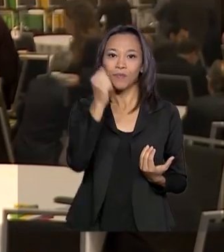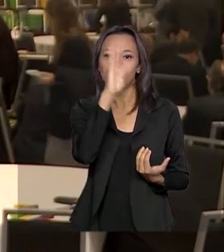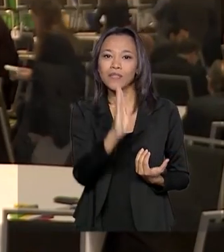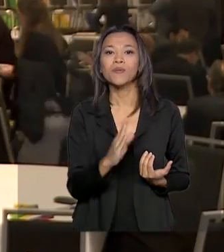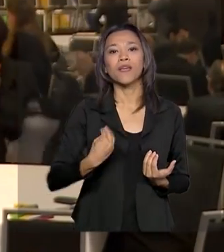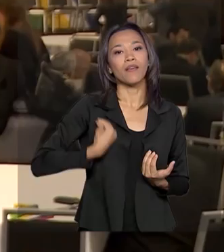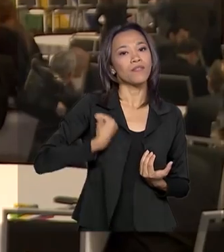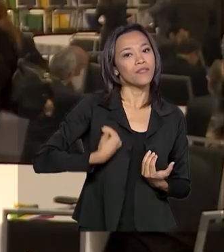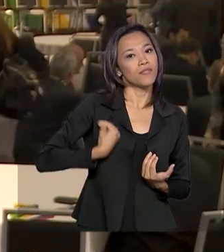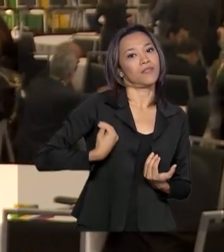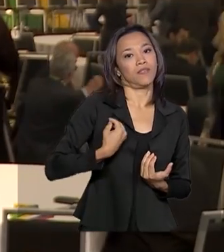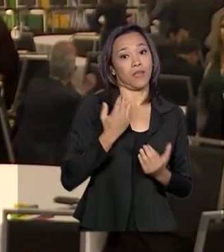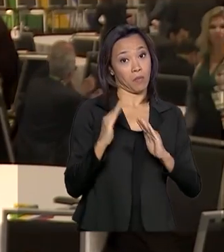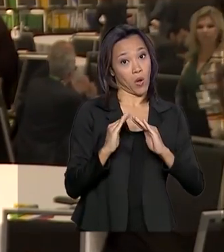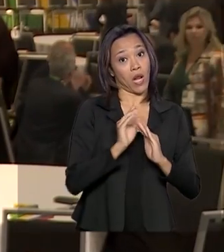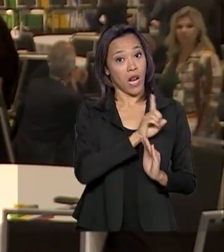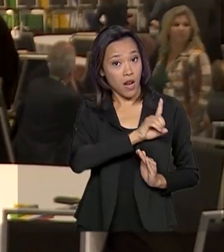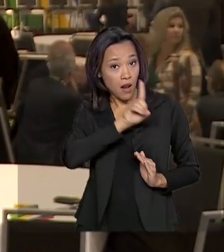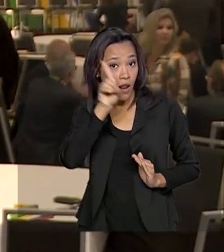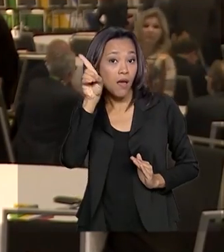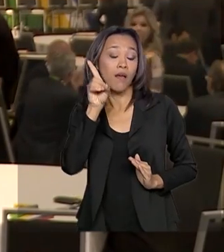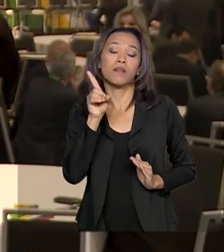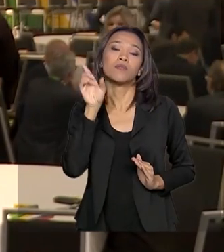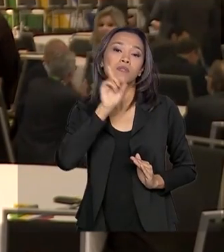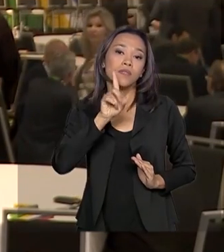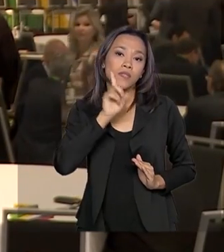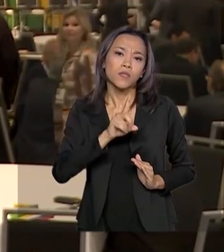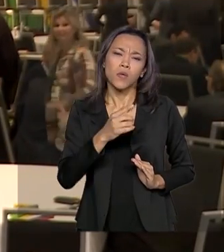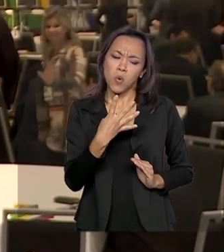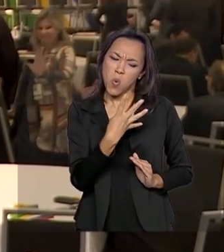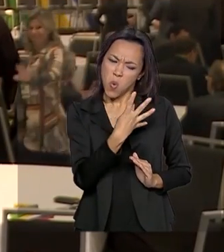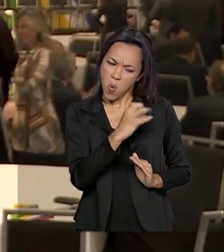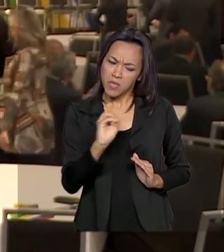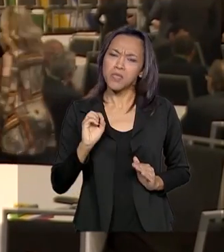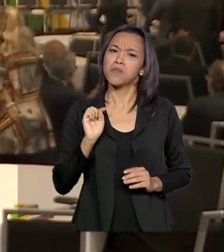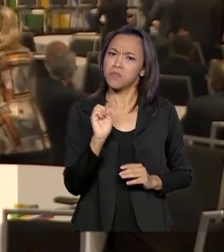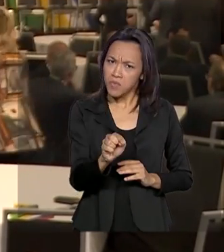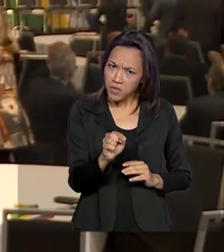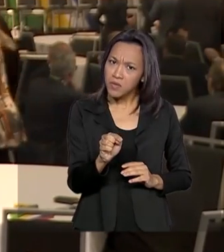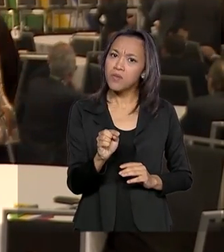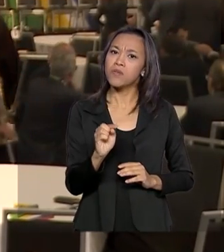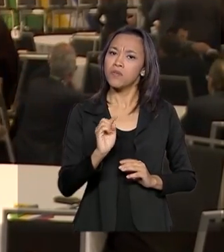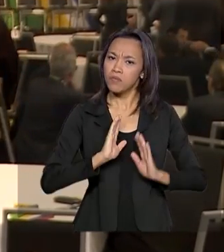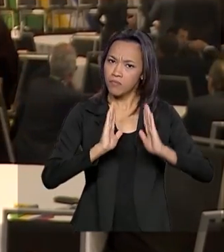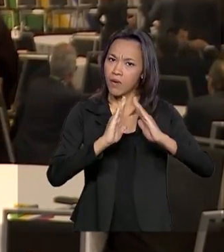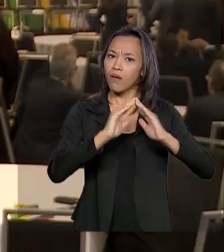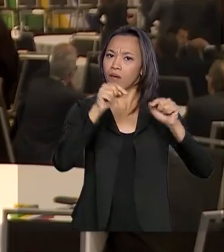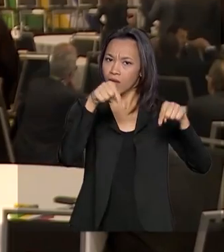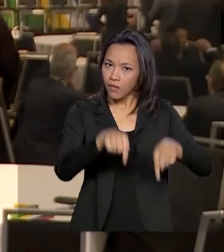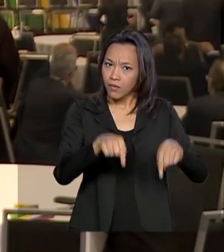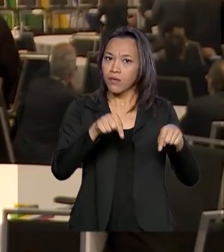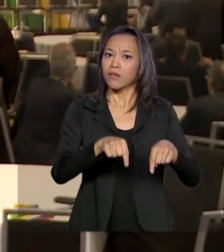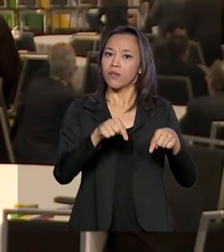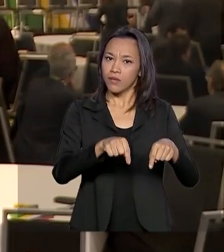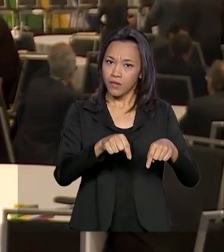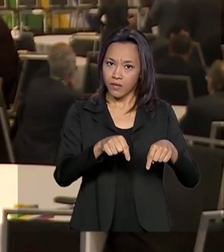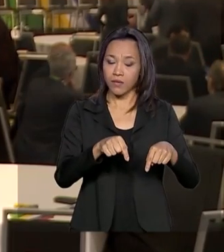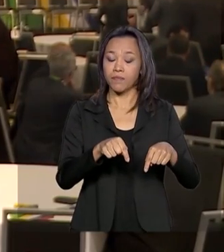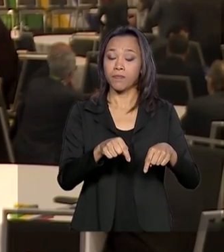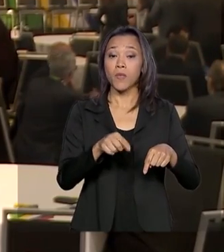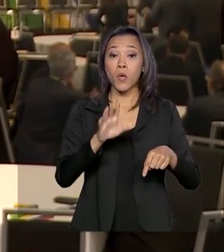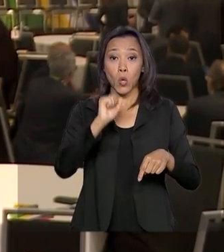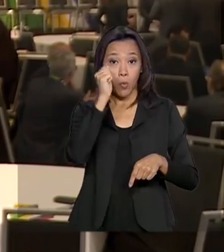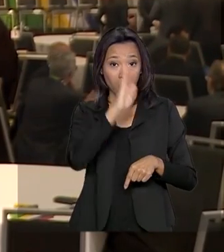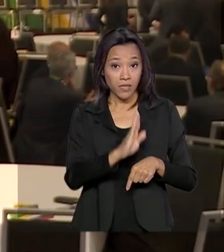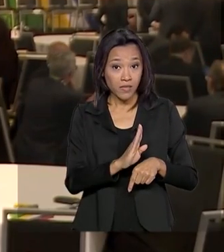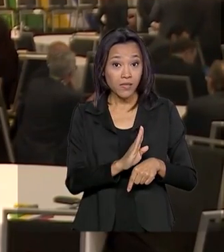Flórida. Cerca de 400 mil brasileiros vivem aqui nesse estado americano. O Brasil, além de ser o